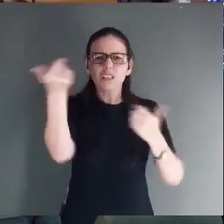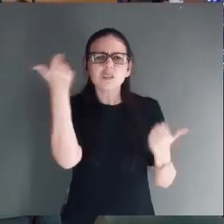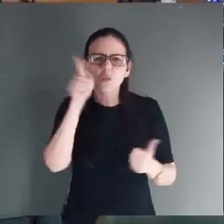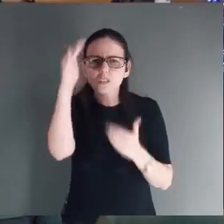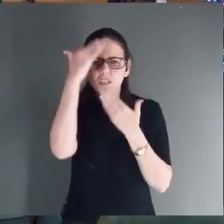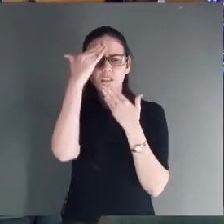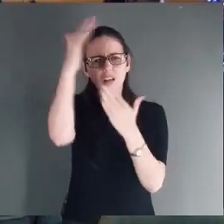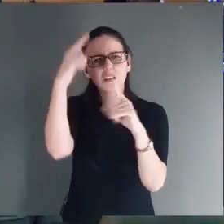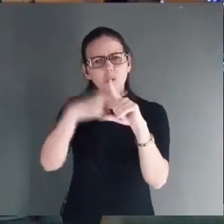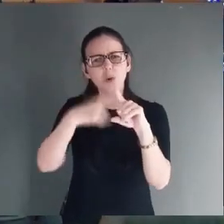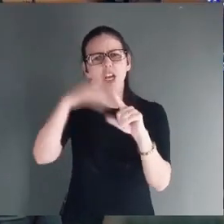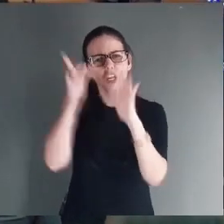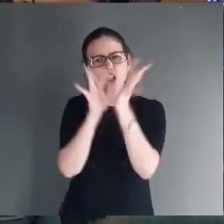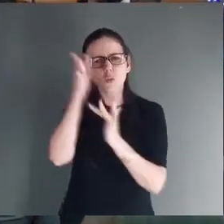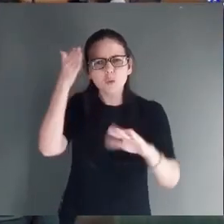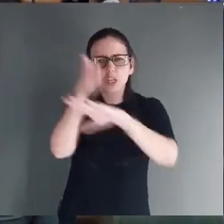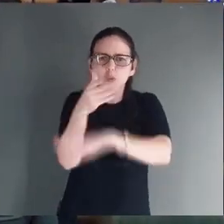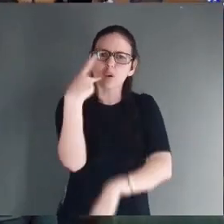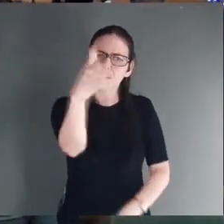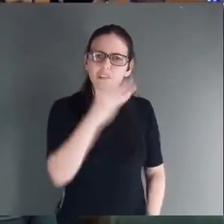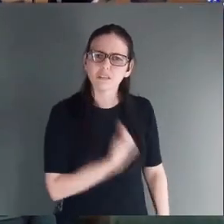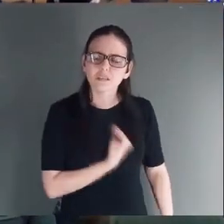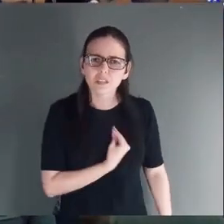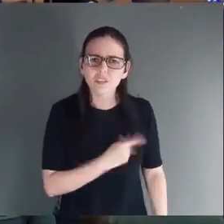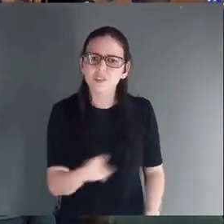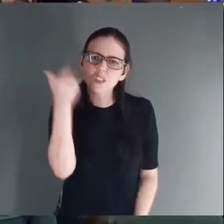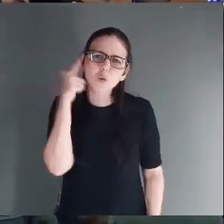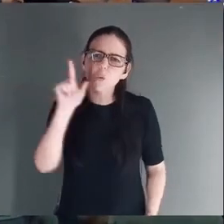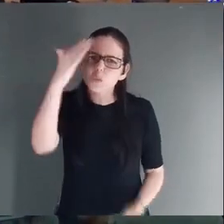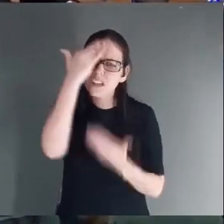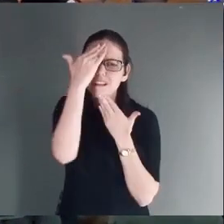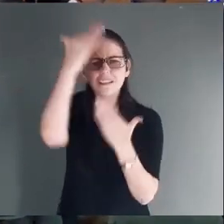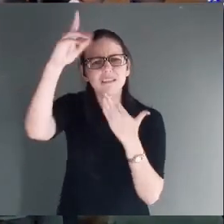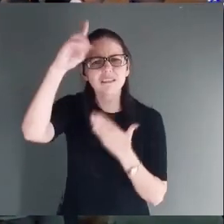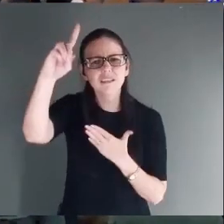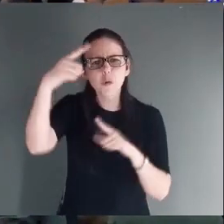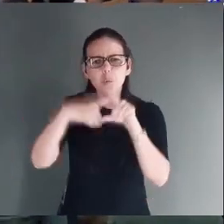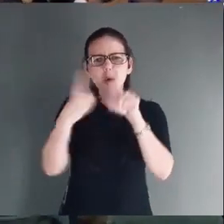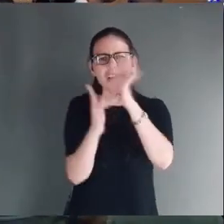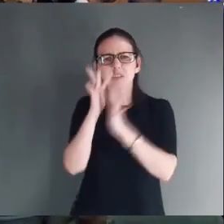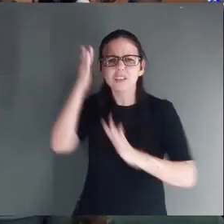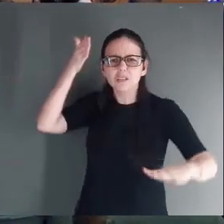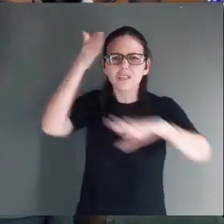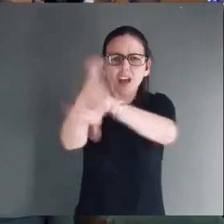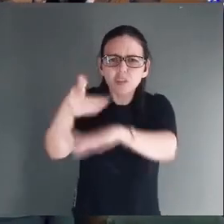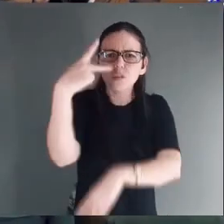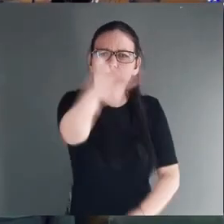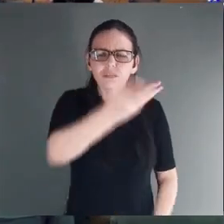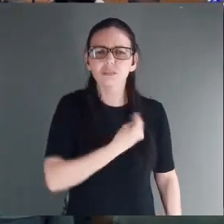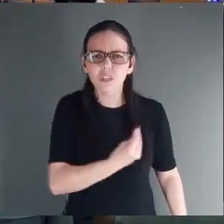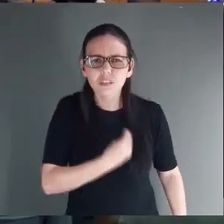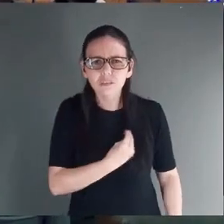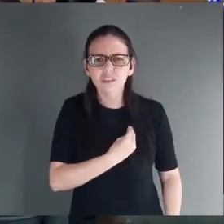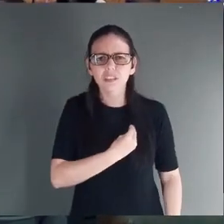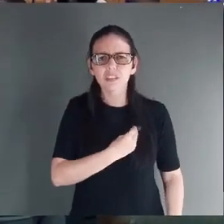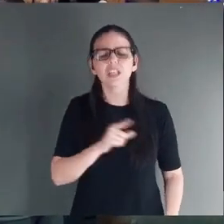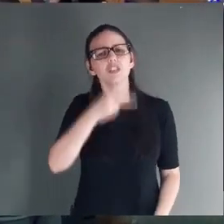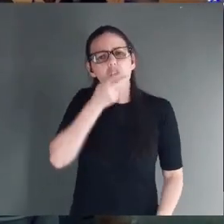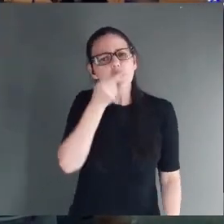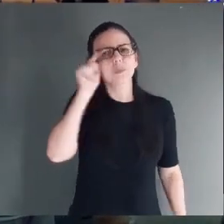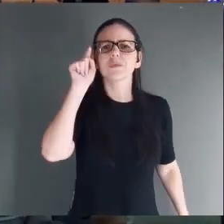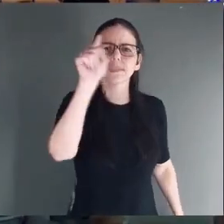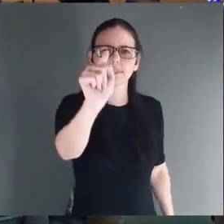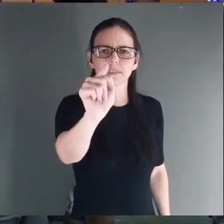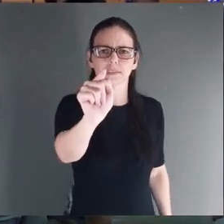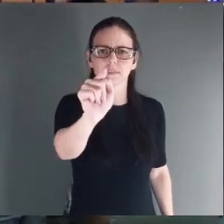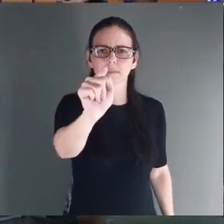Jesus chegou na sua bagunça. Jesus chegou na sua bagunça. Jesus chegou na sua bagunça. Deixa eu te falar o